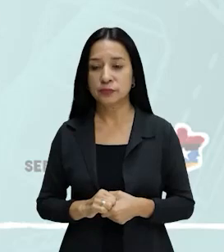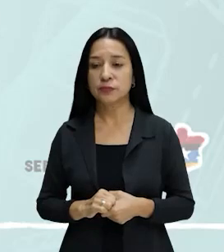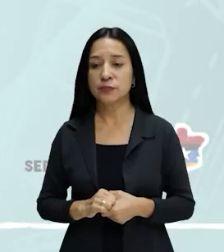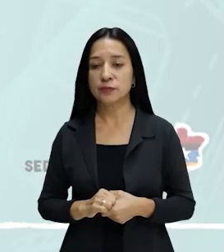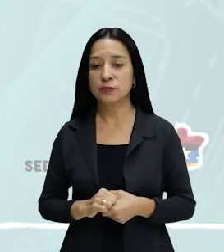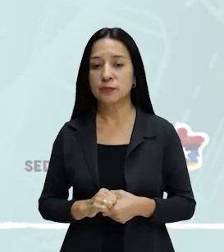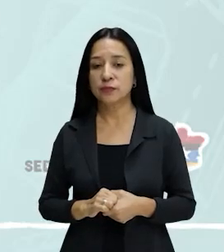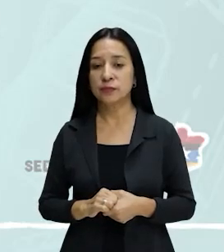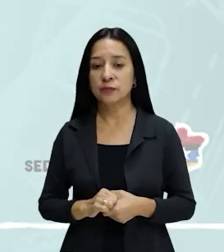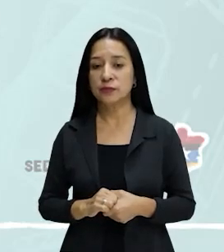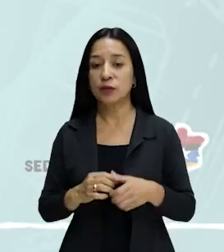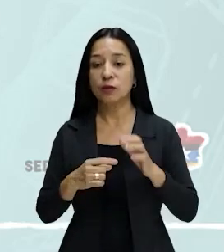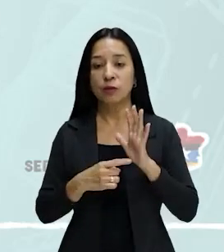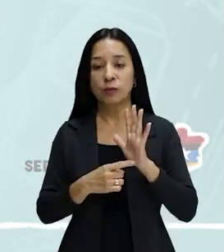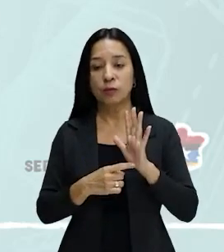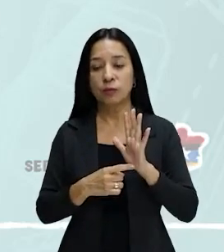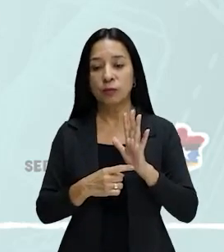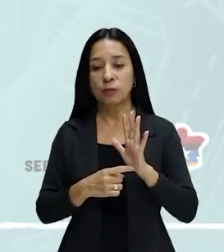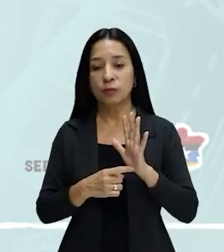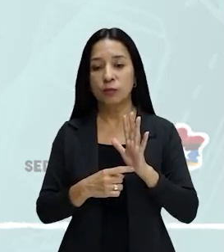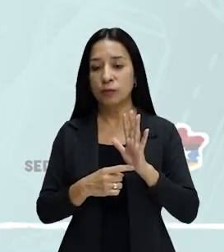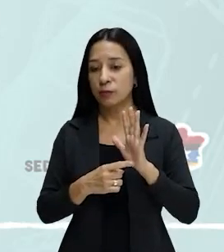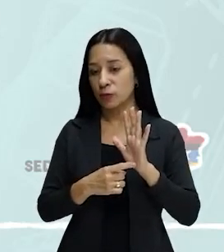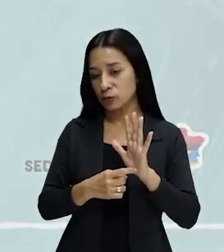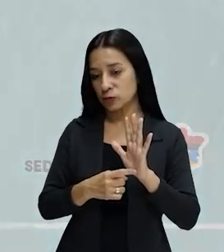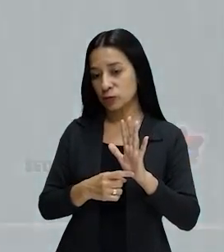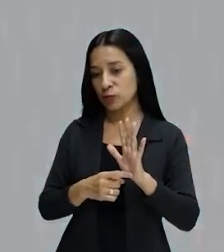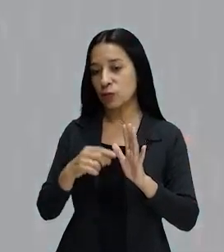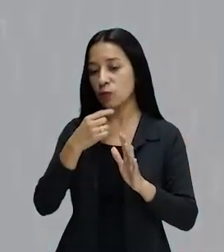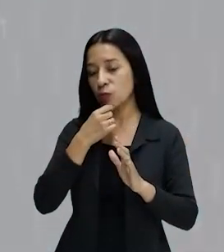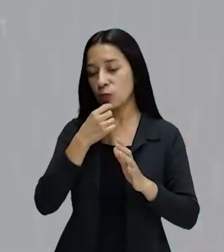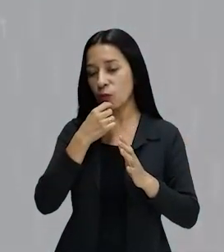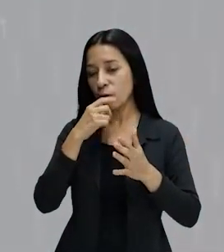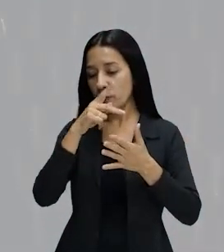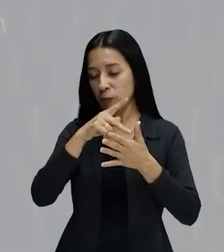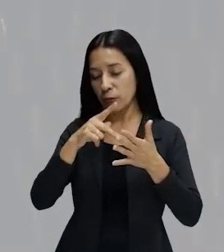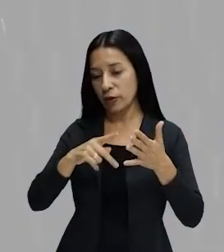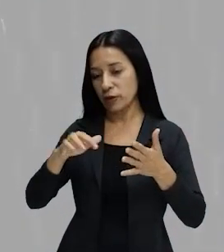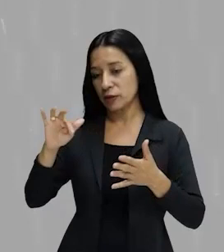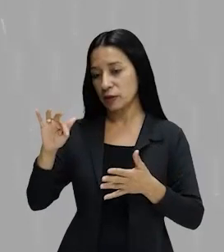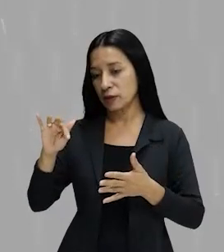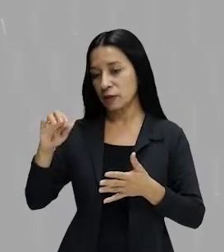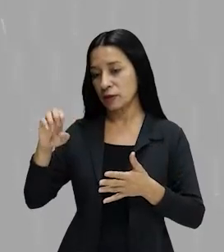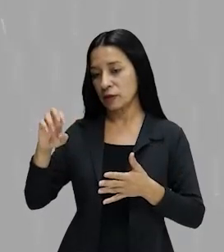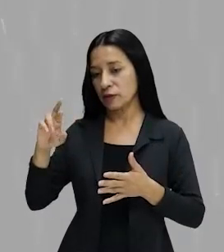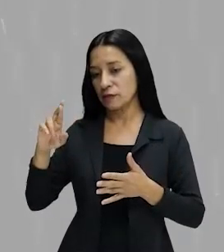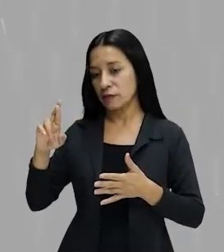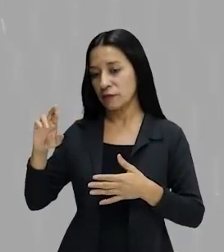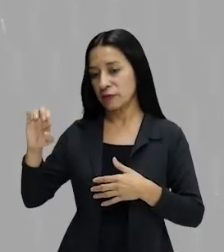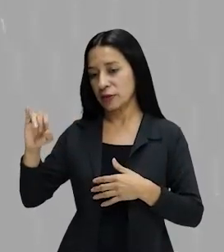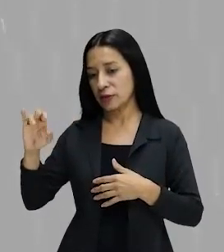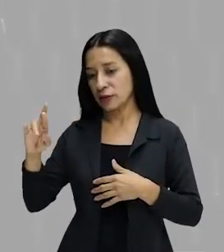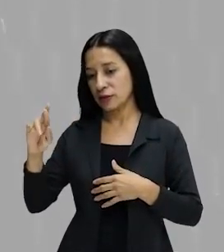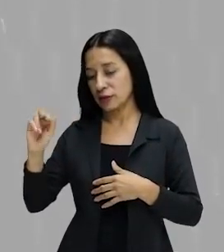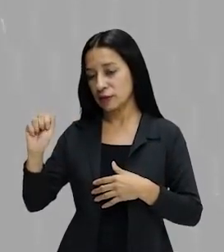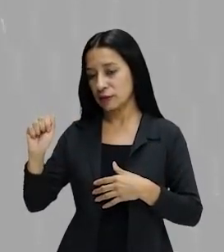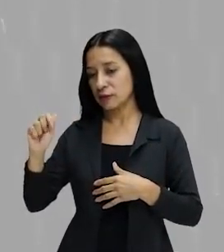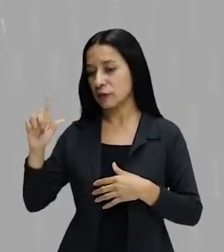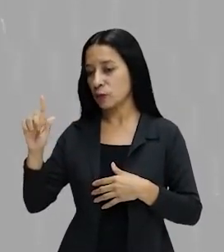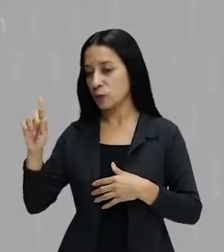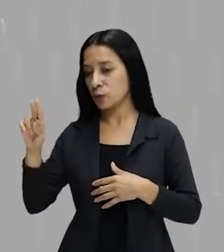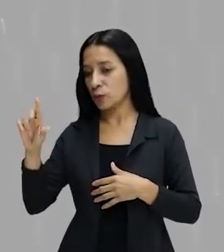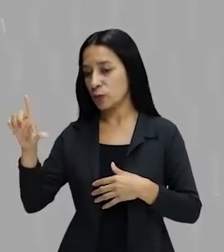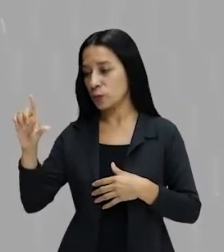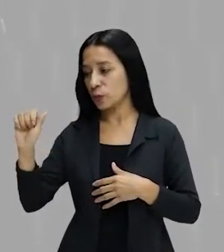Então, eu citei aqui, o Moacir Sclia, o Ferreira Goulart, que é citado no texto, quer dizer, ele não é citado, só a frase dele. A crase não foi